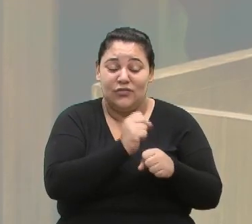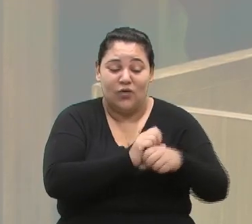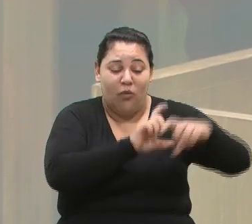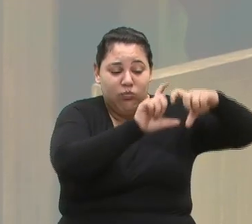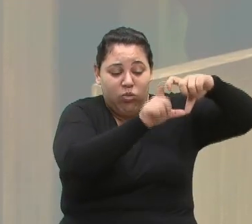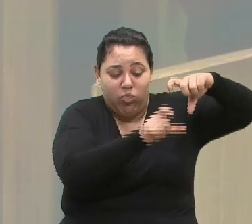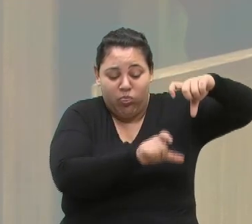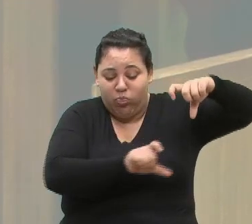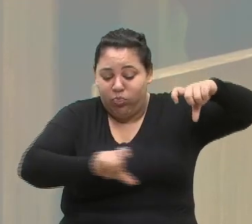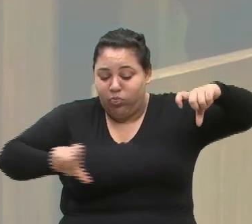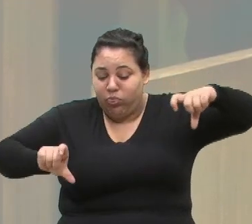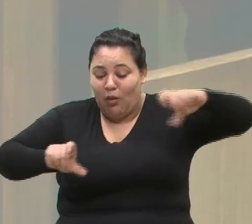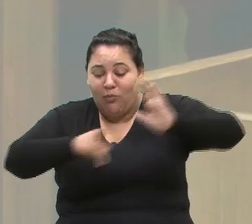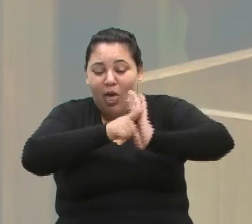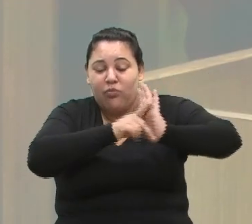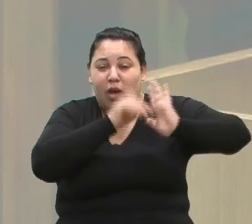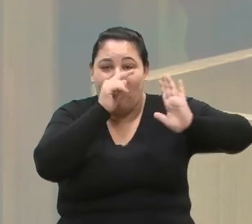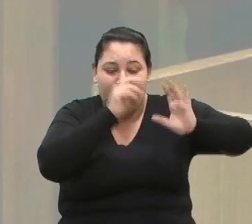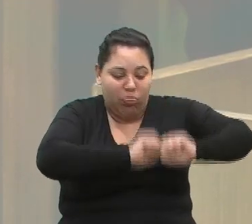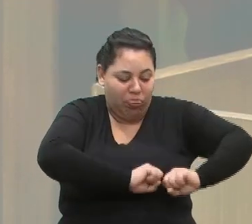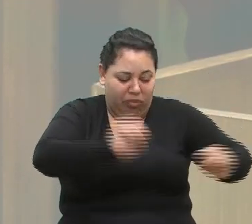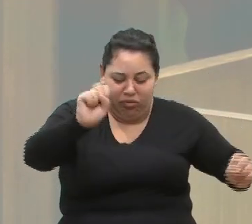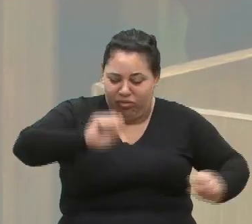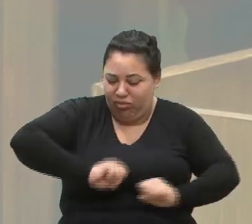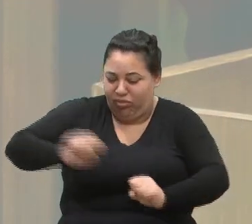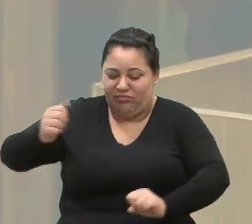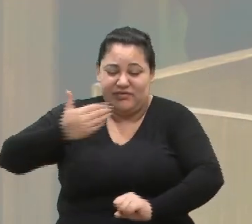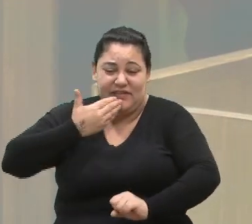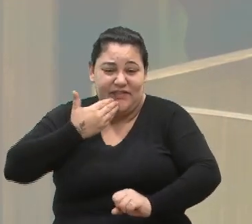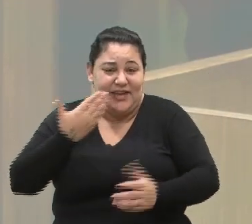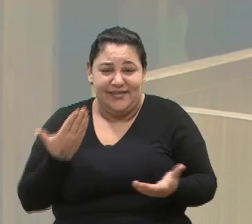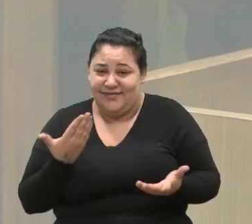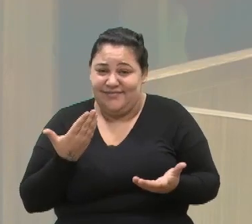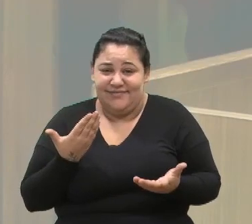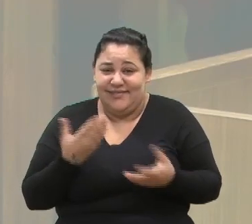praticamente. Como é que o município vai... Então,